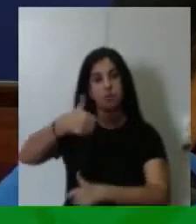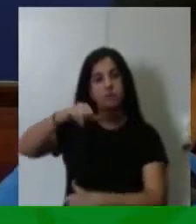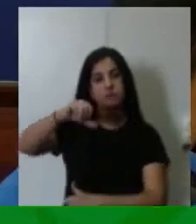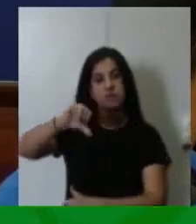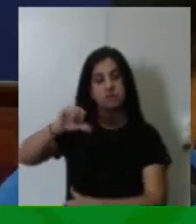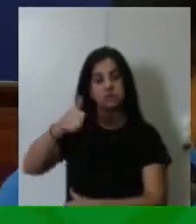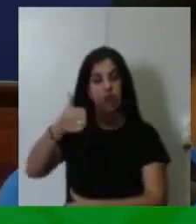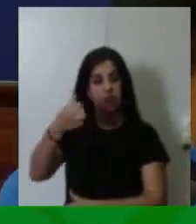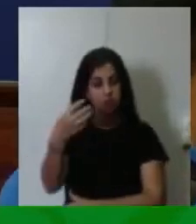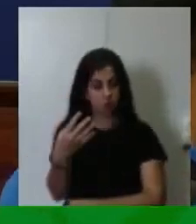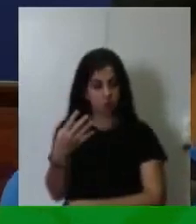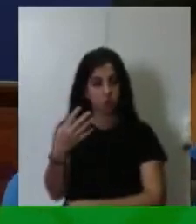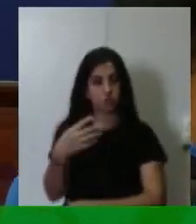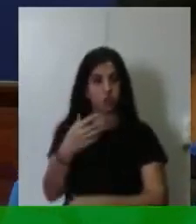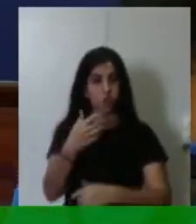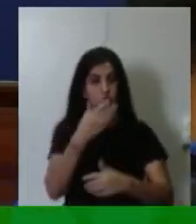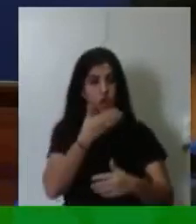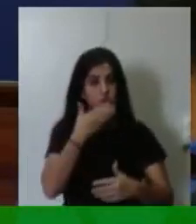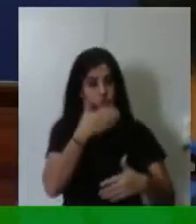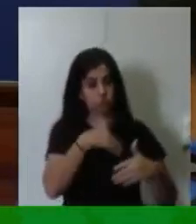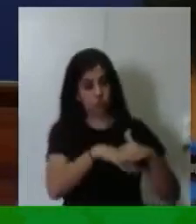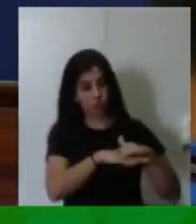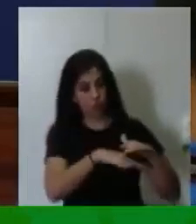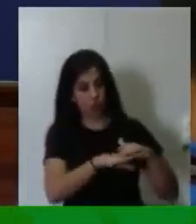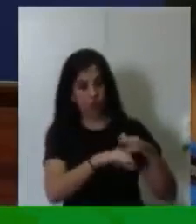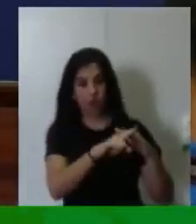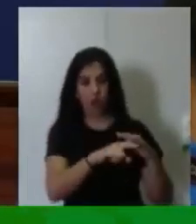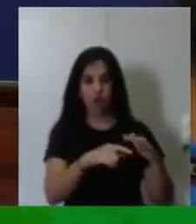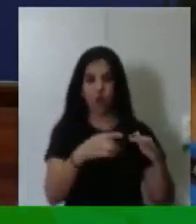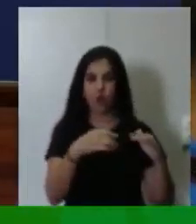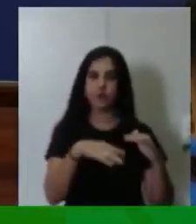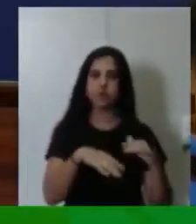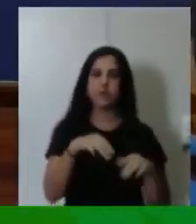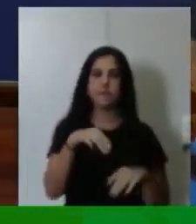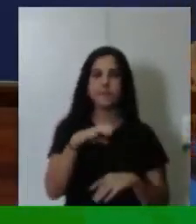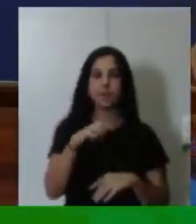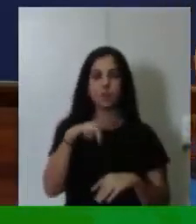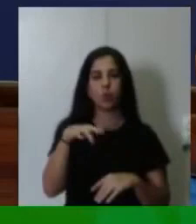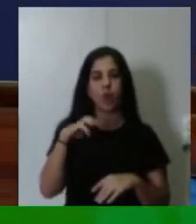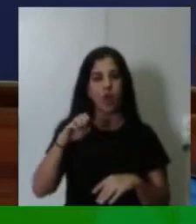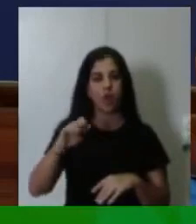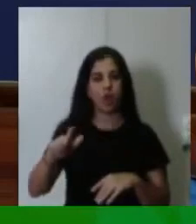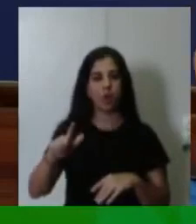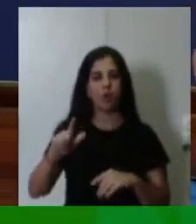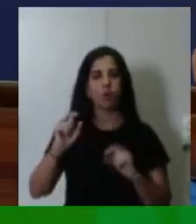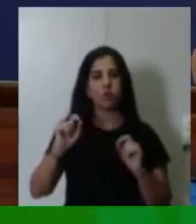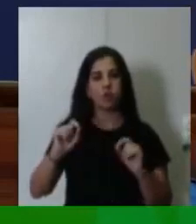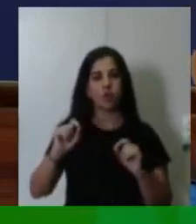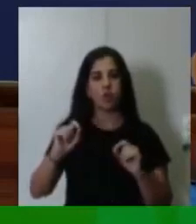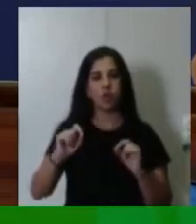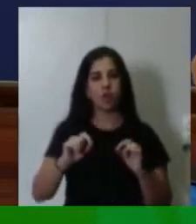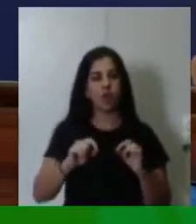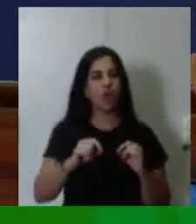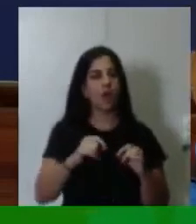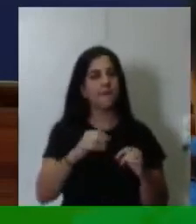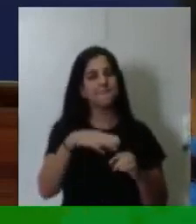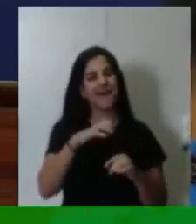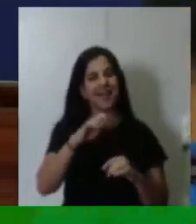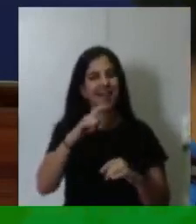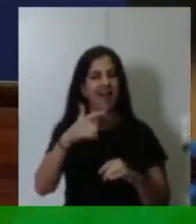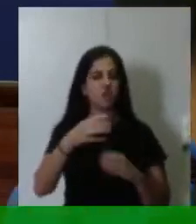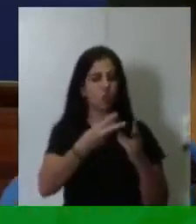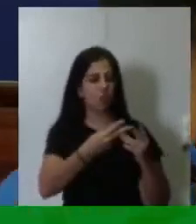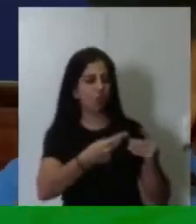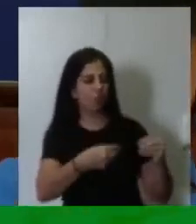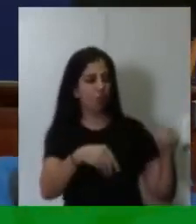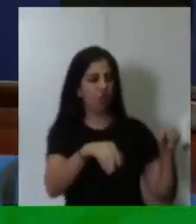açúcar estocado do seu Manoel virou melaço e ele foi à falência. Arnundo